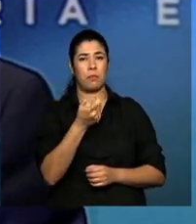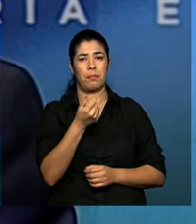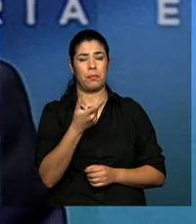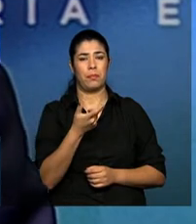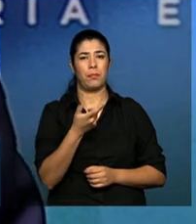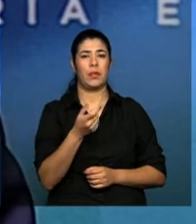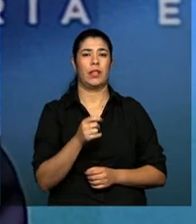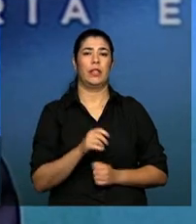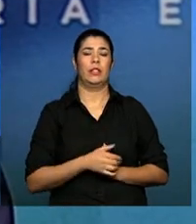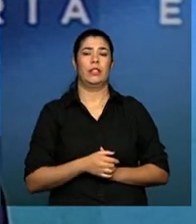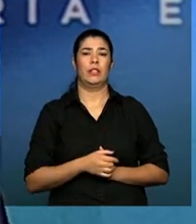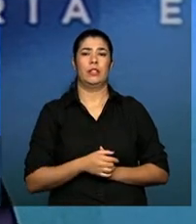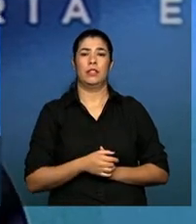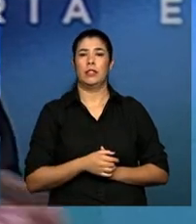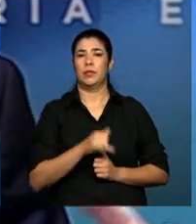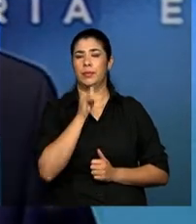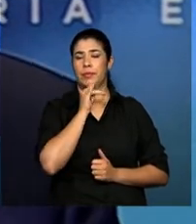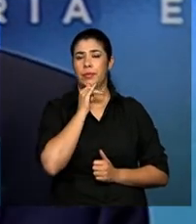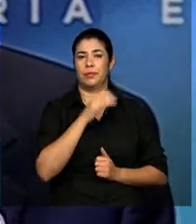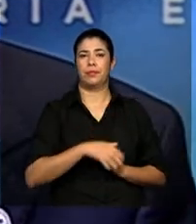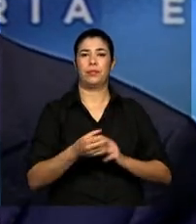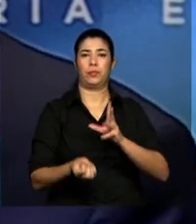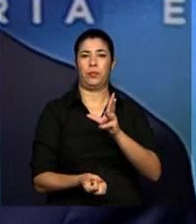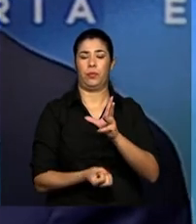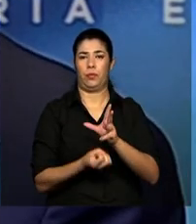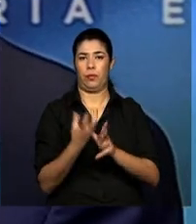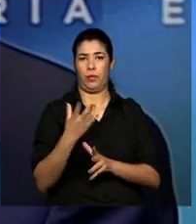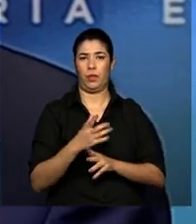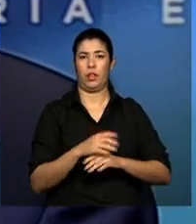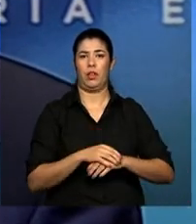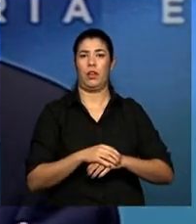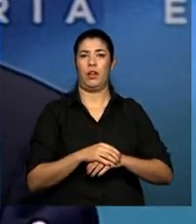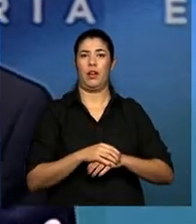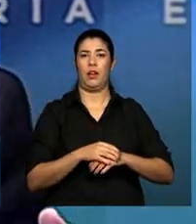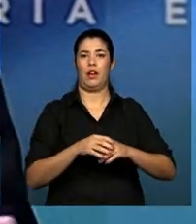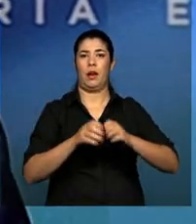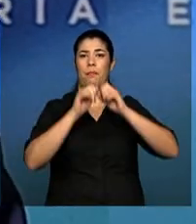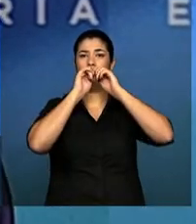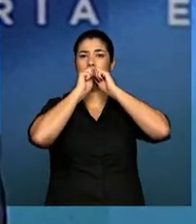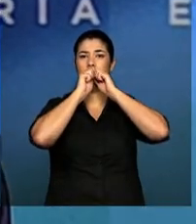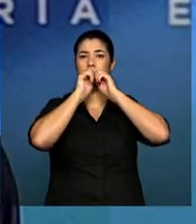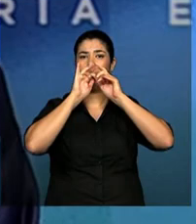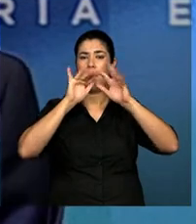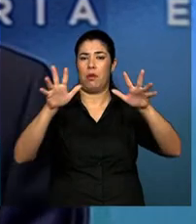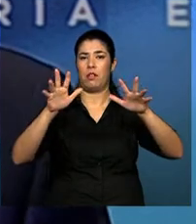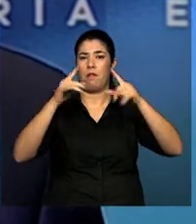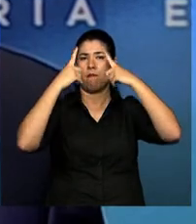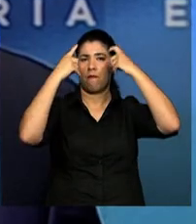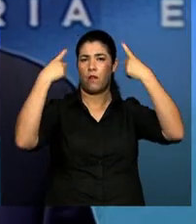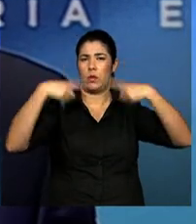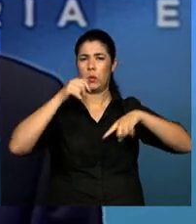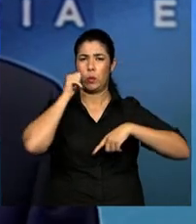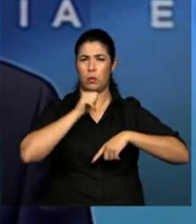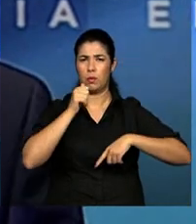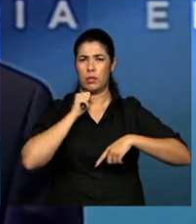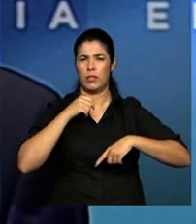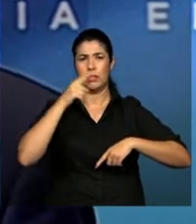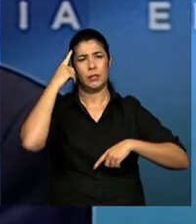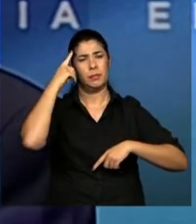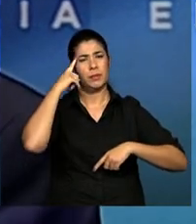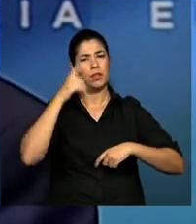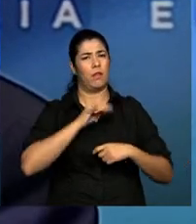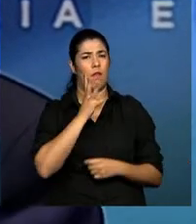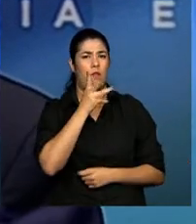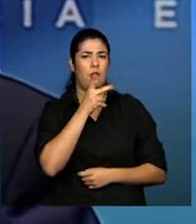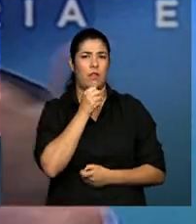Quando se implantou a notificação da violência contra a mulher, se acreditava que nós íamos demorar muito tempo para poder capilarizar